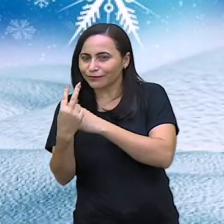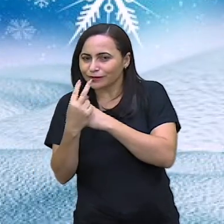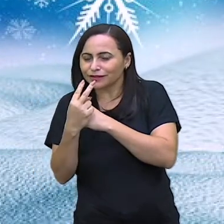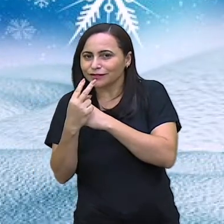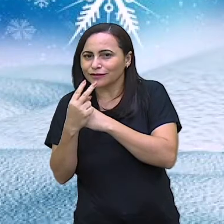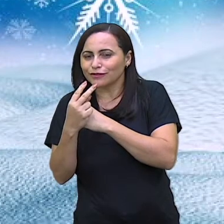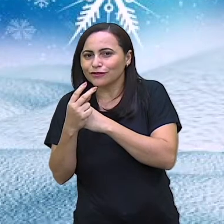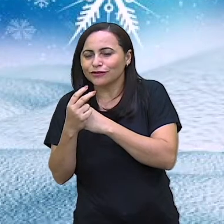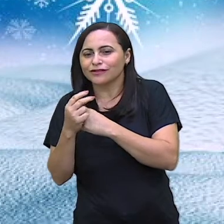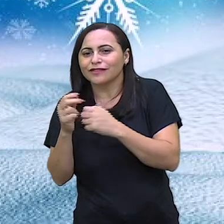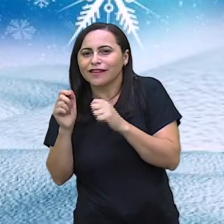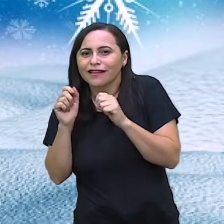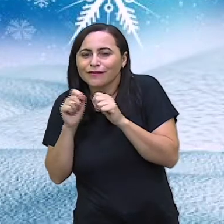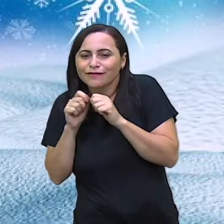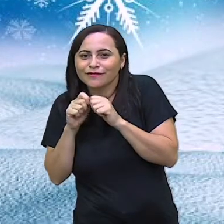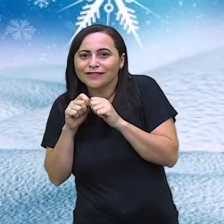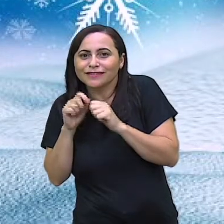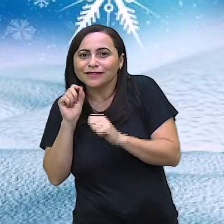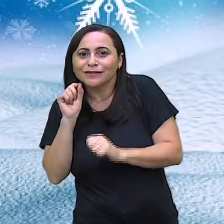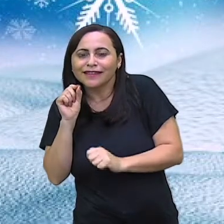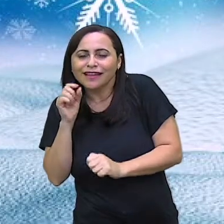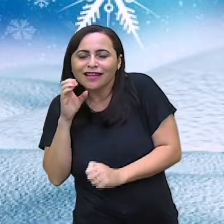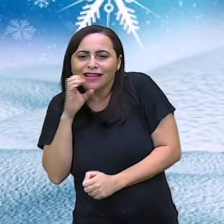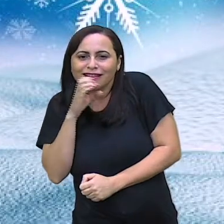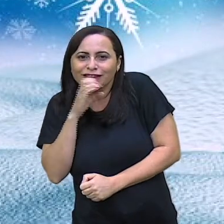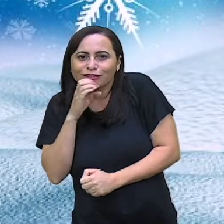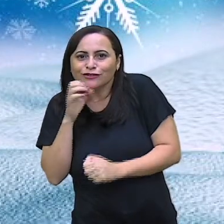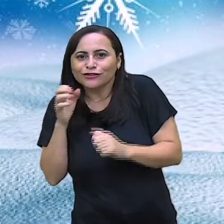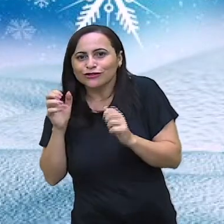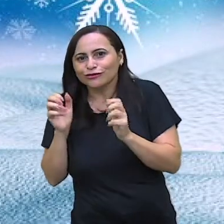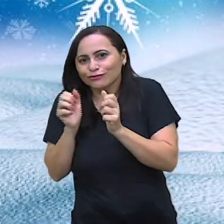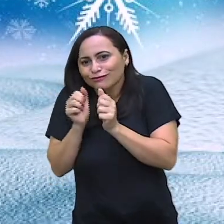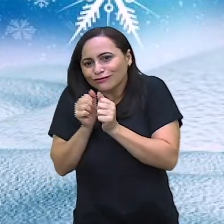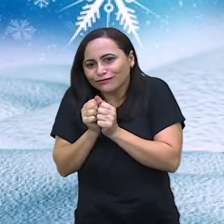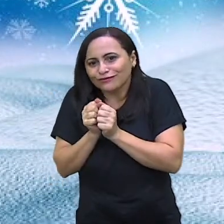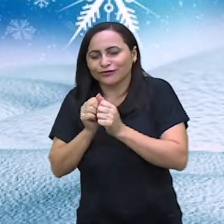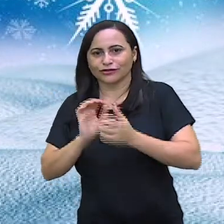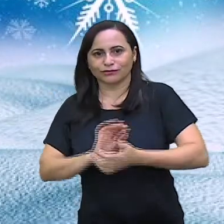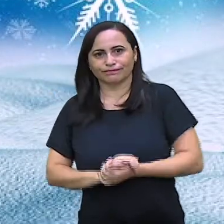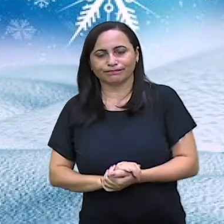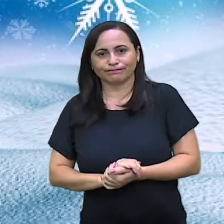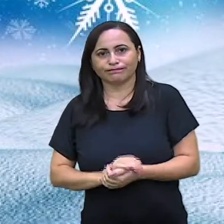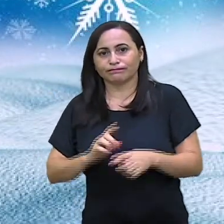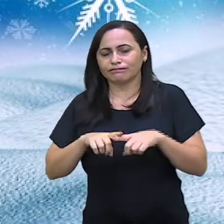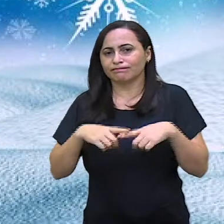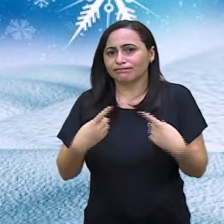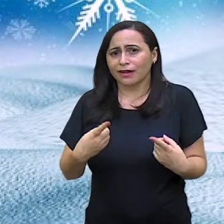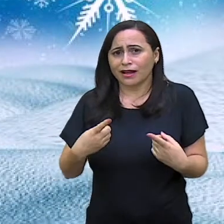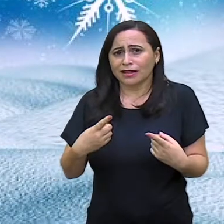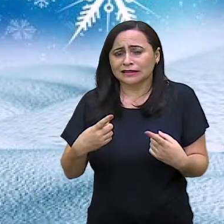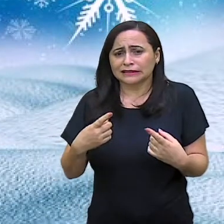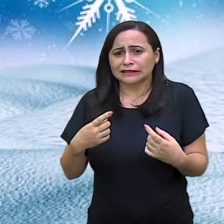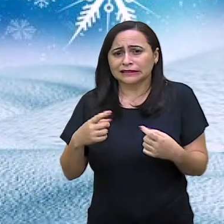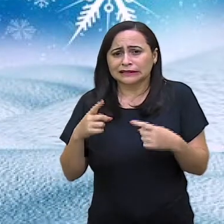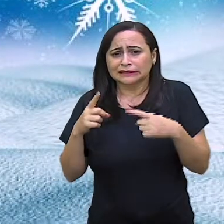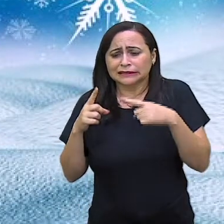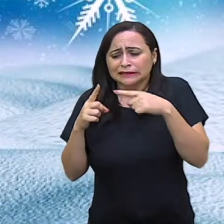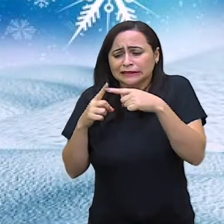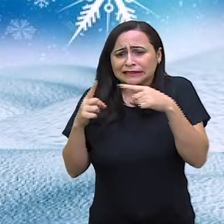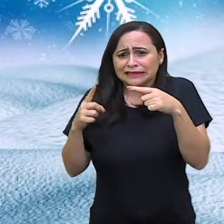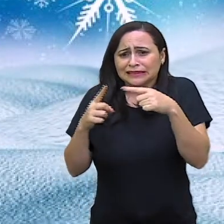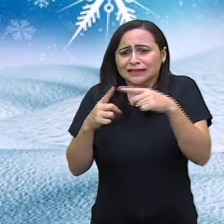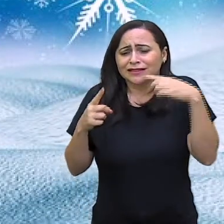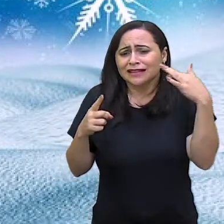mutuamente. Mas, os espinhos de cada um feriam os companheiros